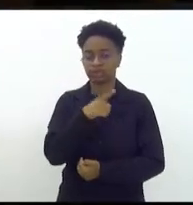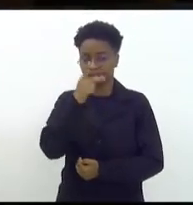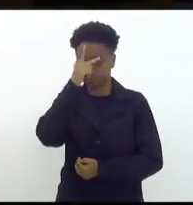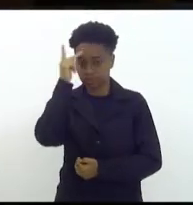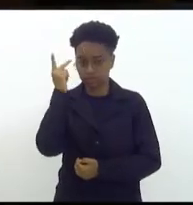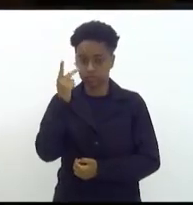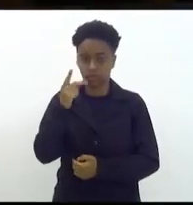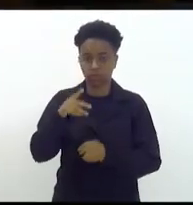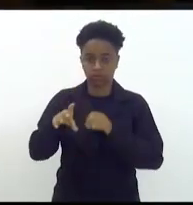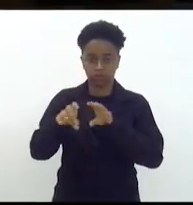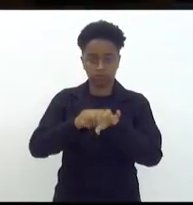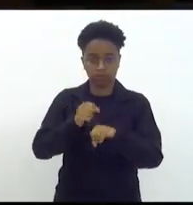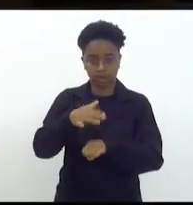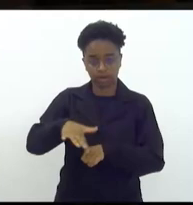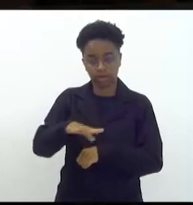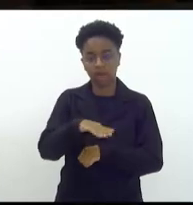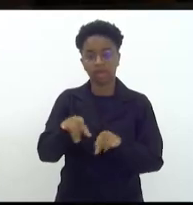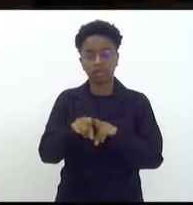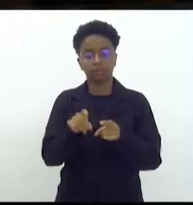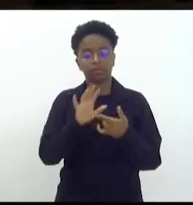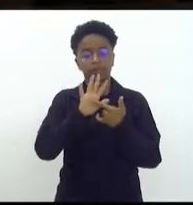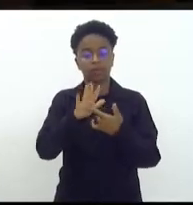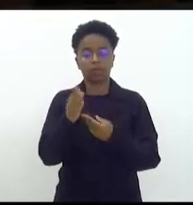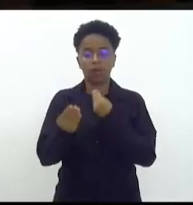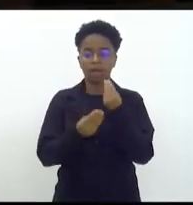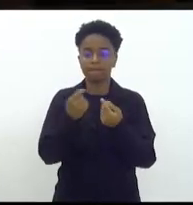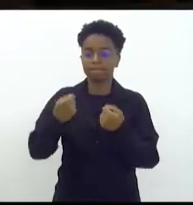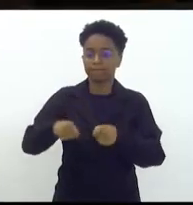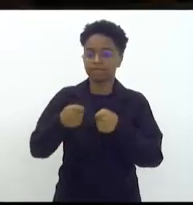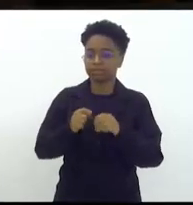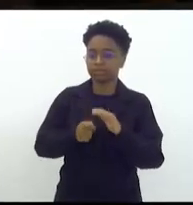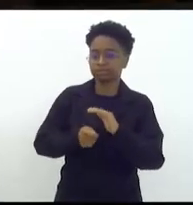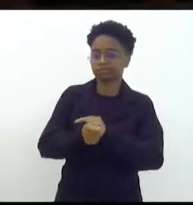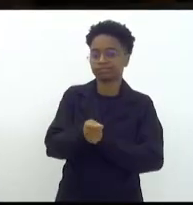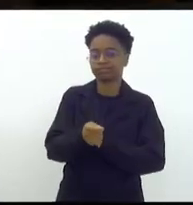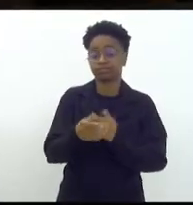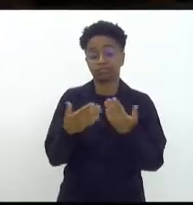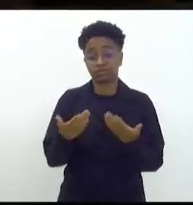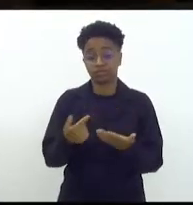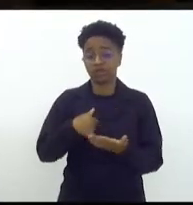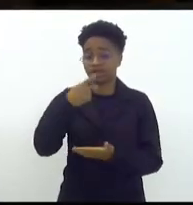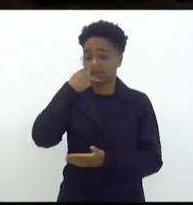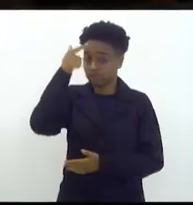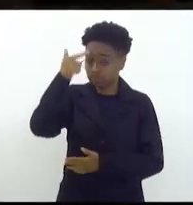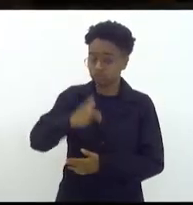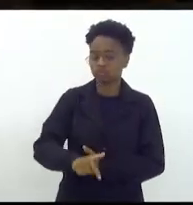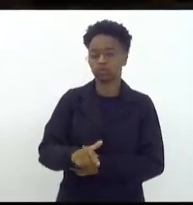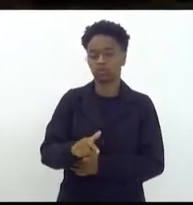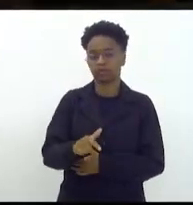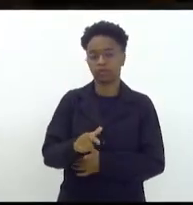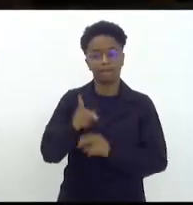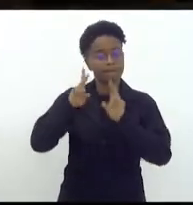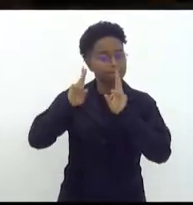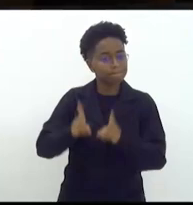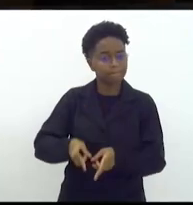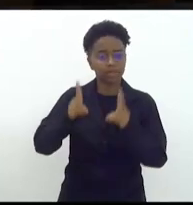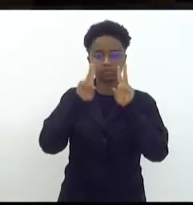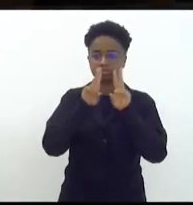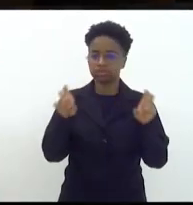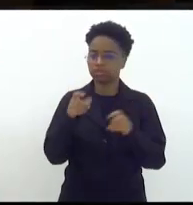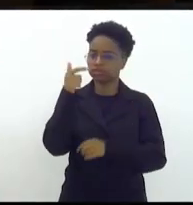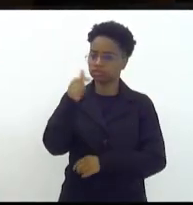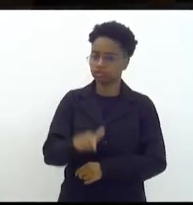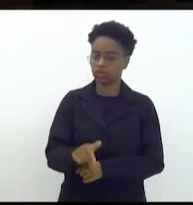que trouxe também a necessidade de investimento e aí é onde eu vou bater de novo na mesma tecla